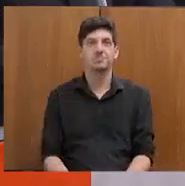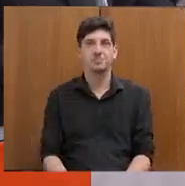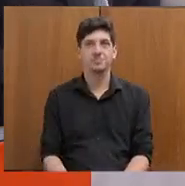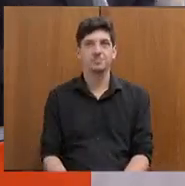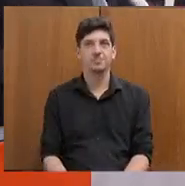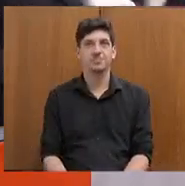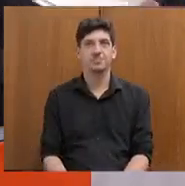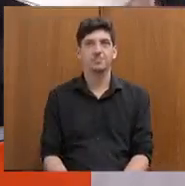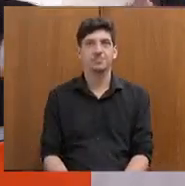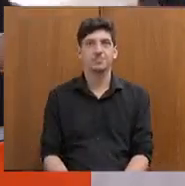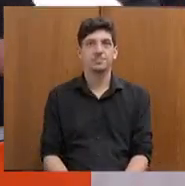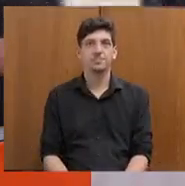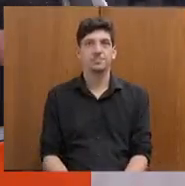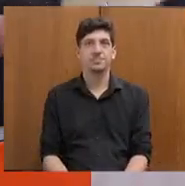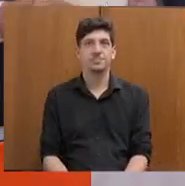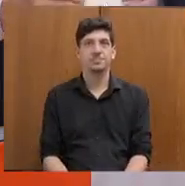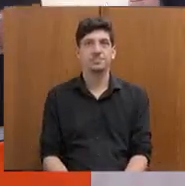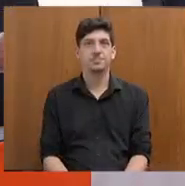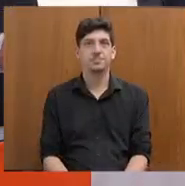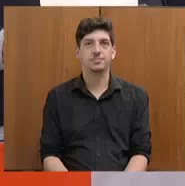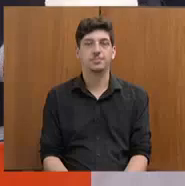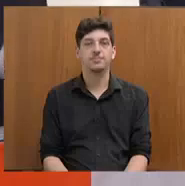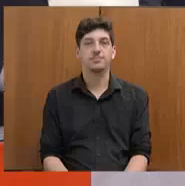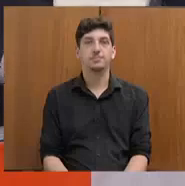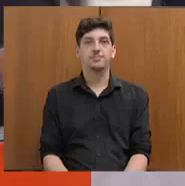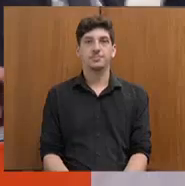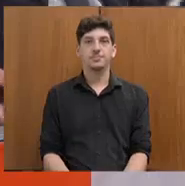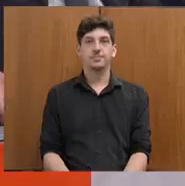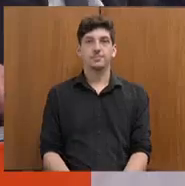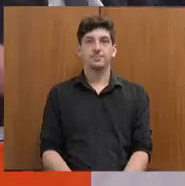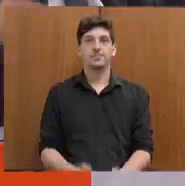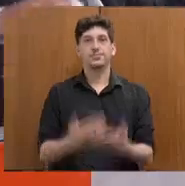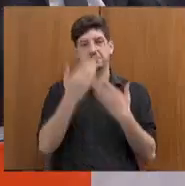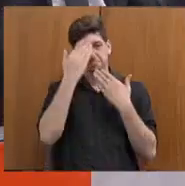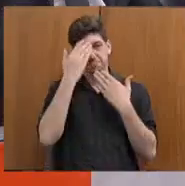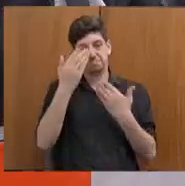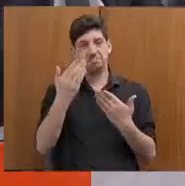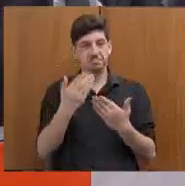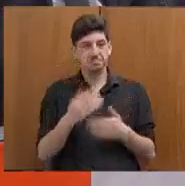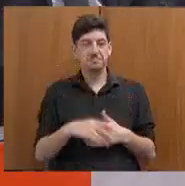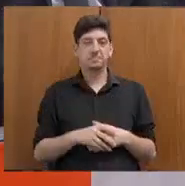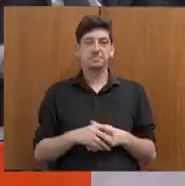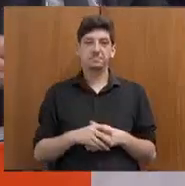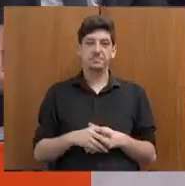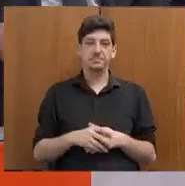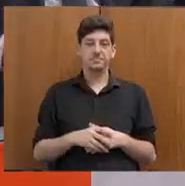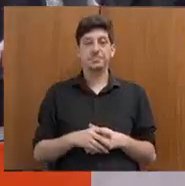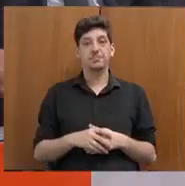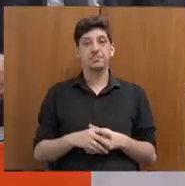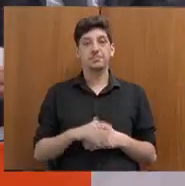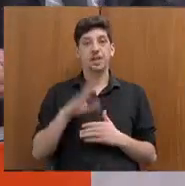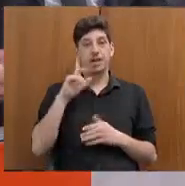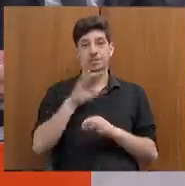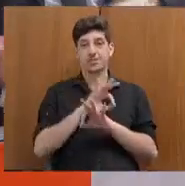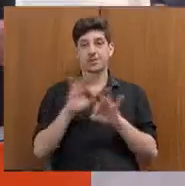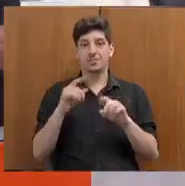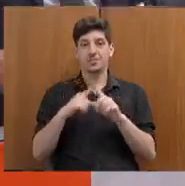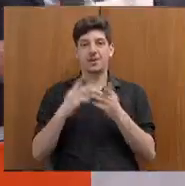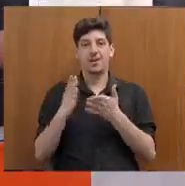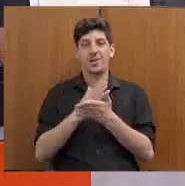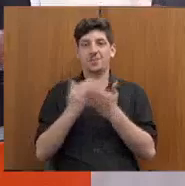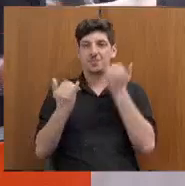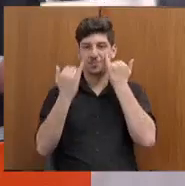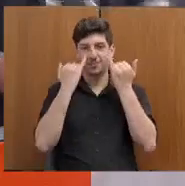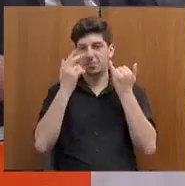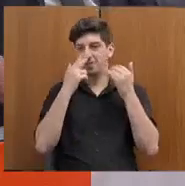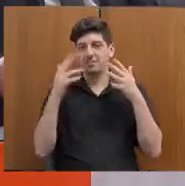Pois não. Com a palavra, secretária. Obrigada por isso voltar, porque eu acho que foi muito bom, porque algumas coisas não ficaram bem entendidas. Quando